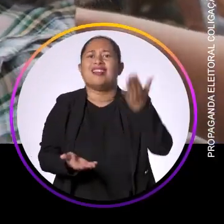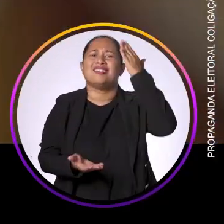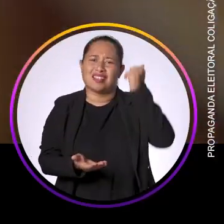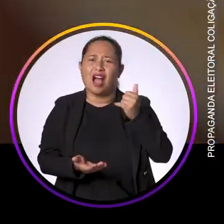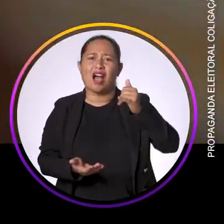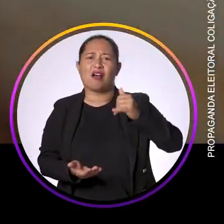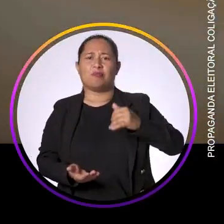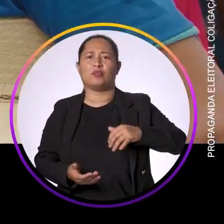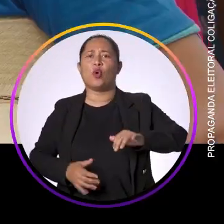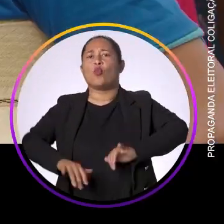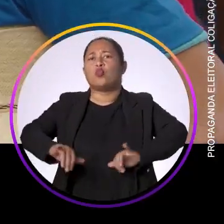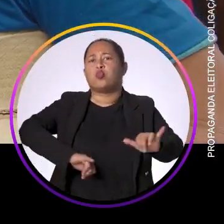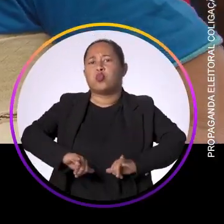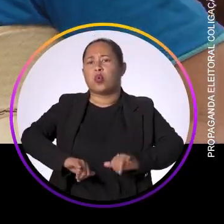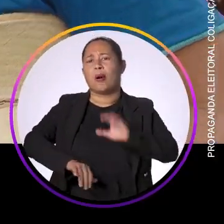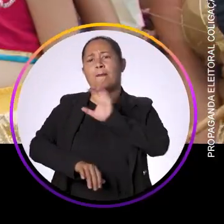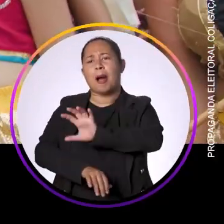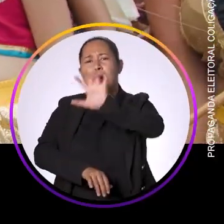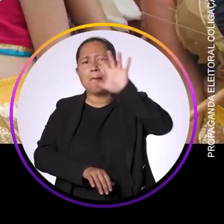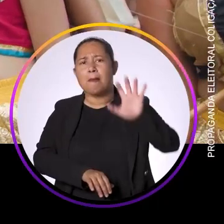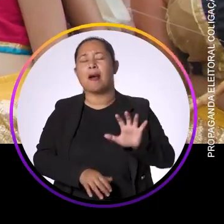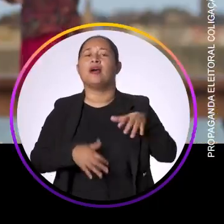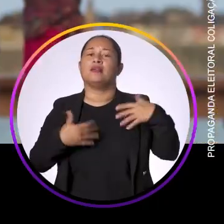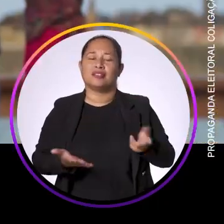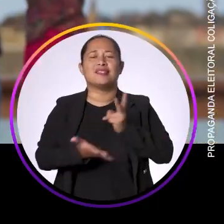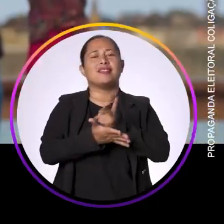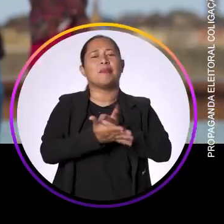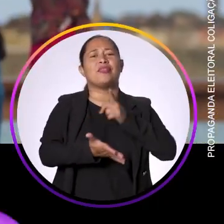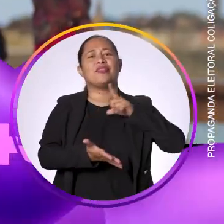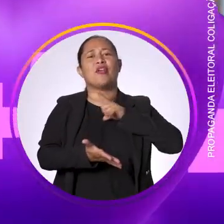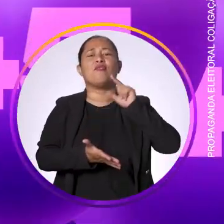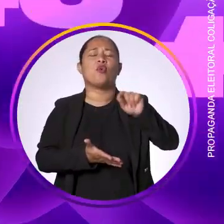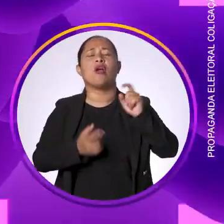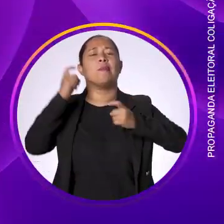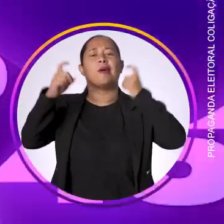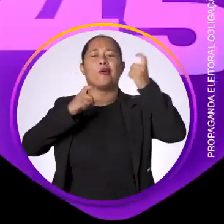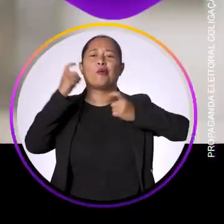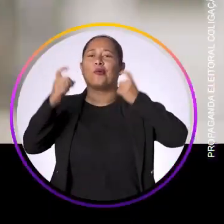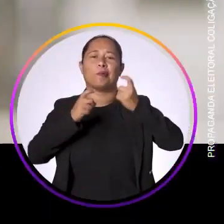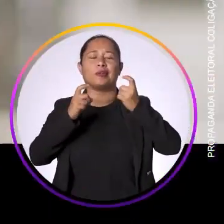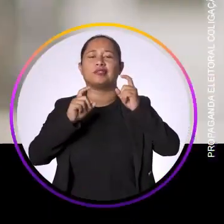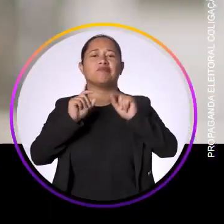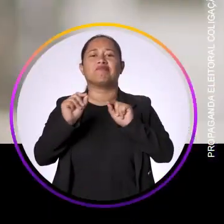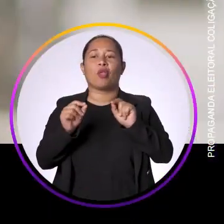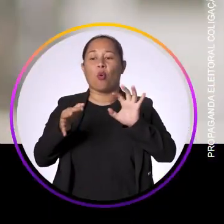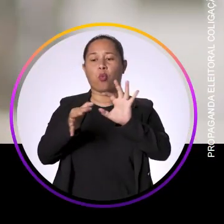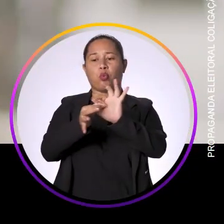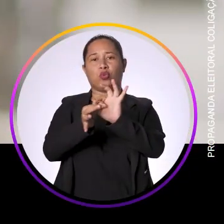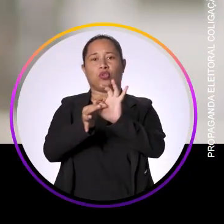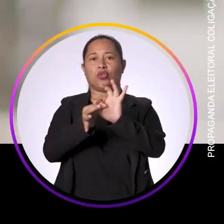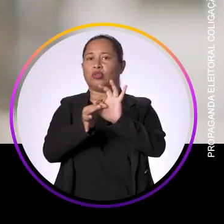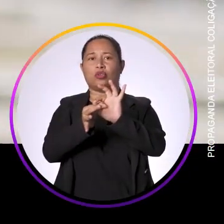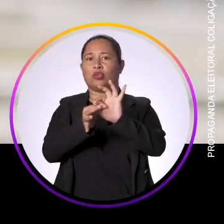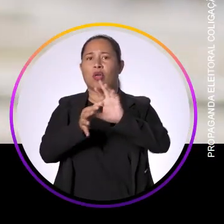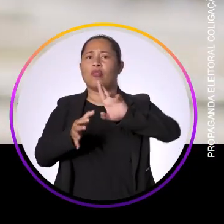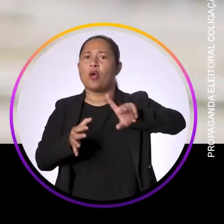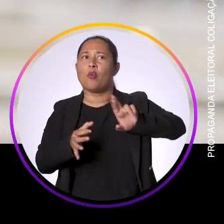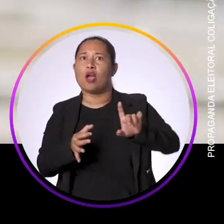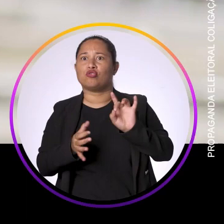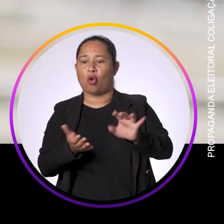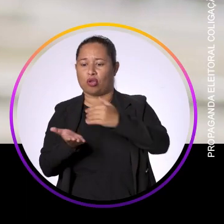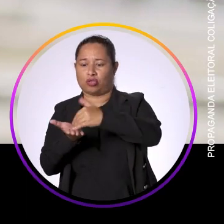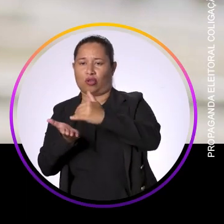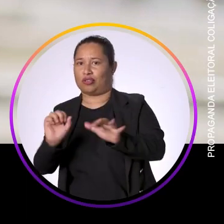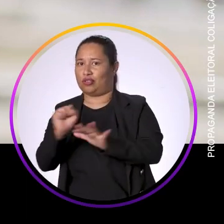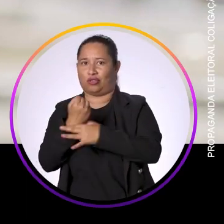mundo. A gente sabe das dores de cada uma dessas regiões. E ela sempre teve essa preocupação em unir, não era